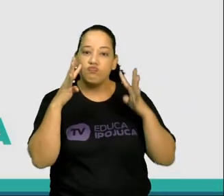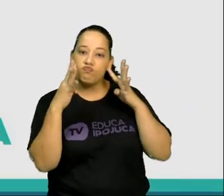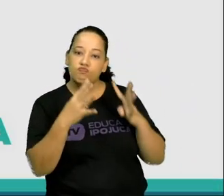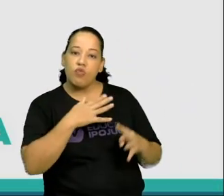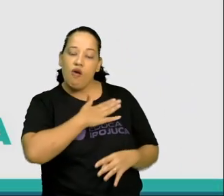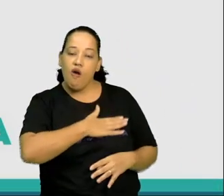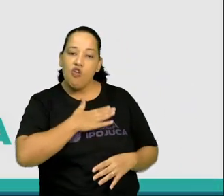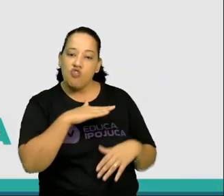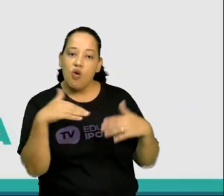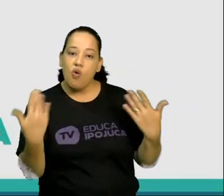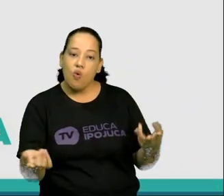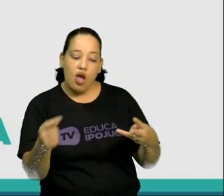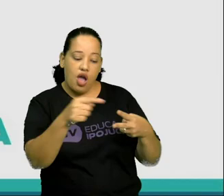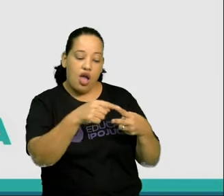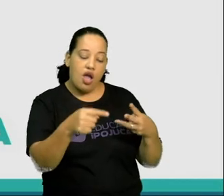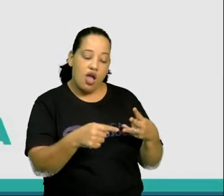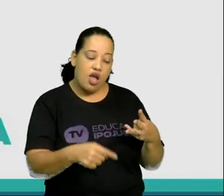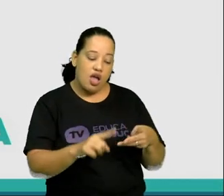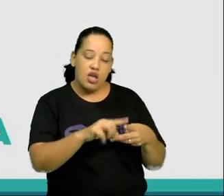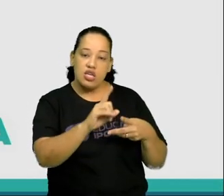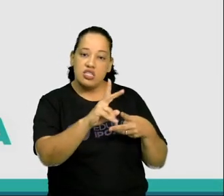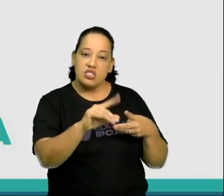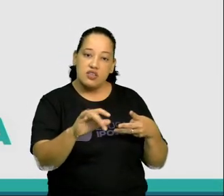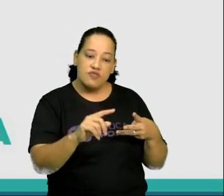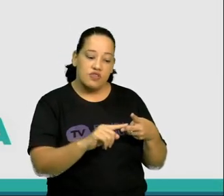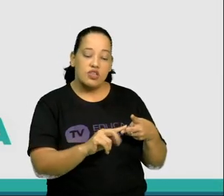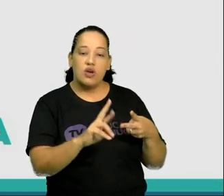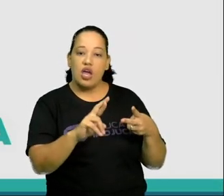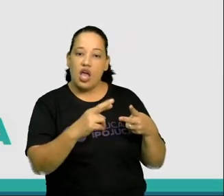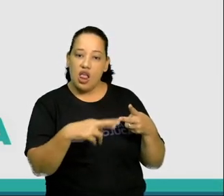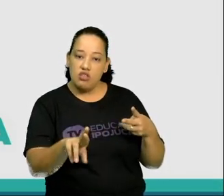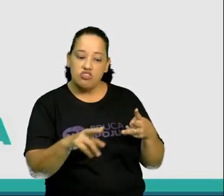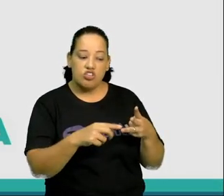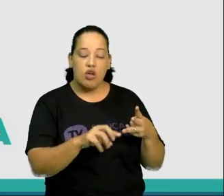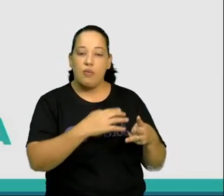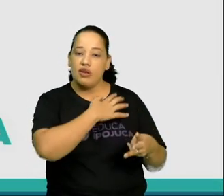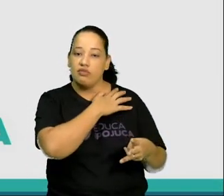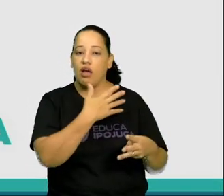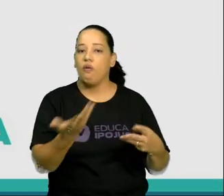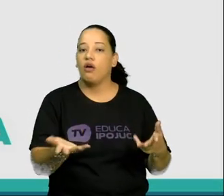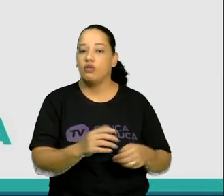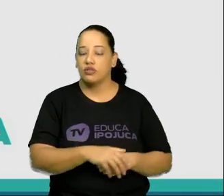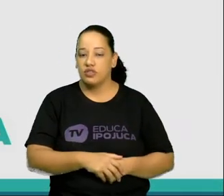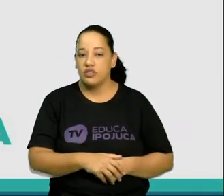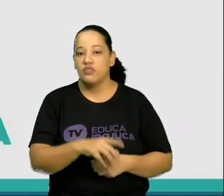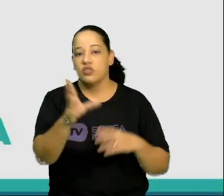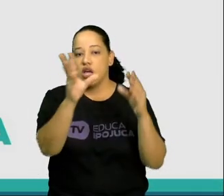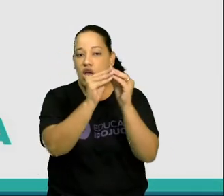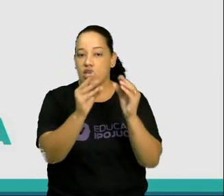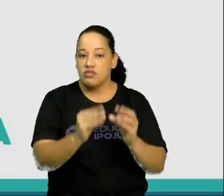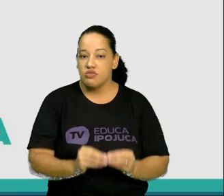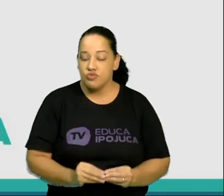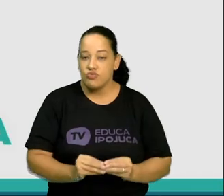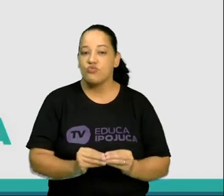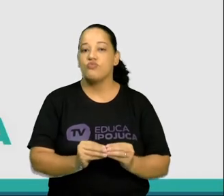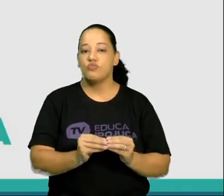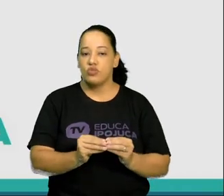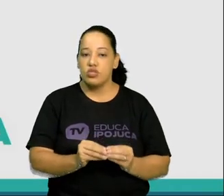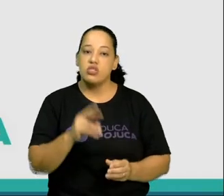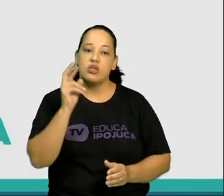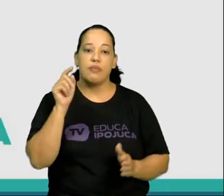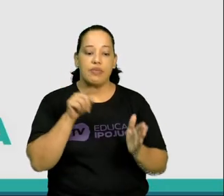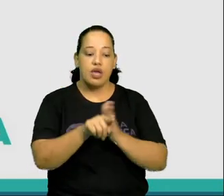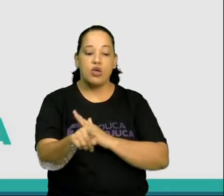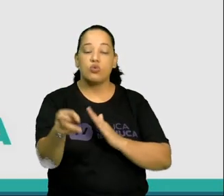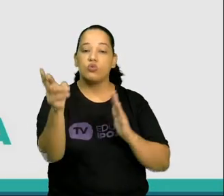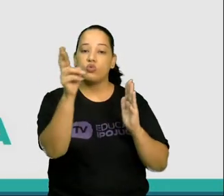A civil, a religiosa ou a militar? Por quê? Faça um resumo do que você entendeu. Formule duas